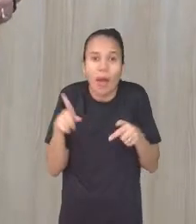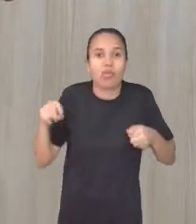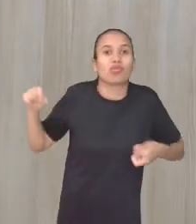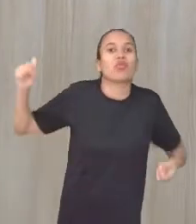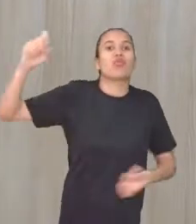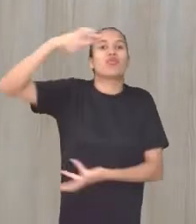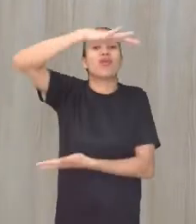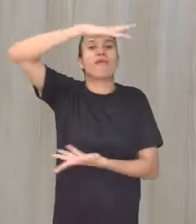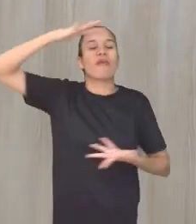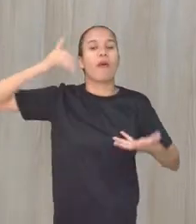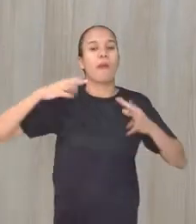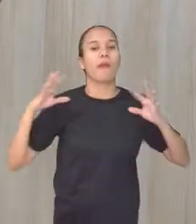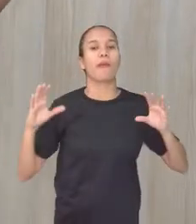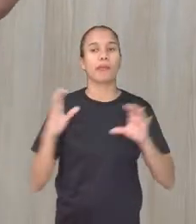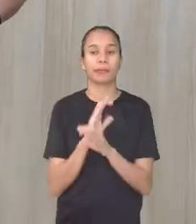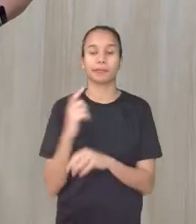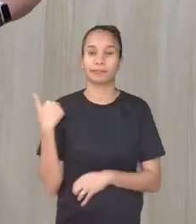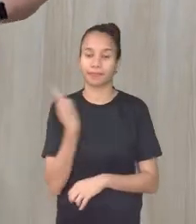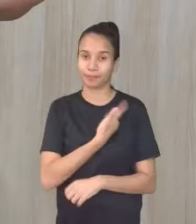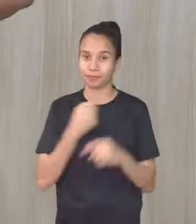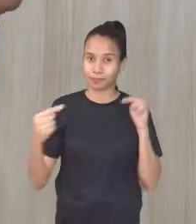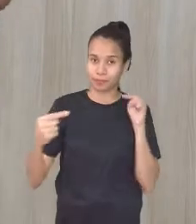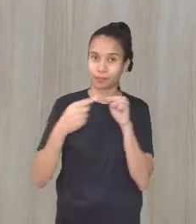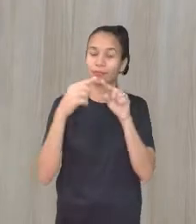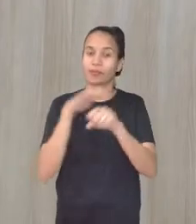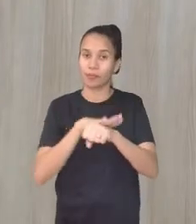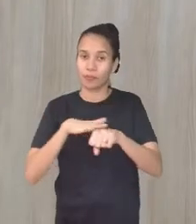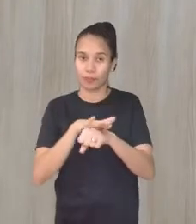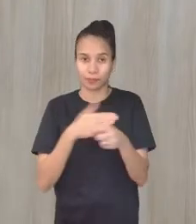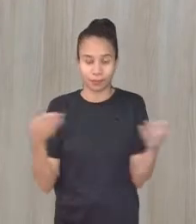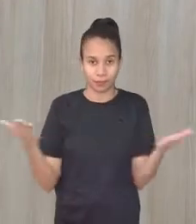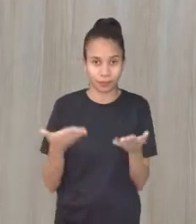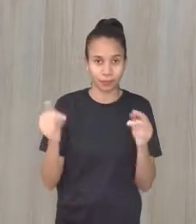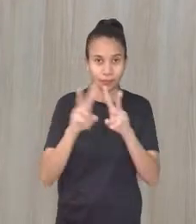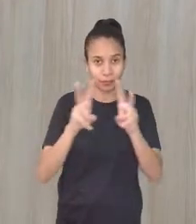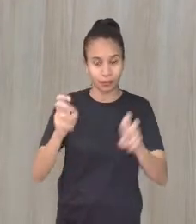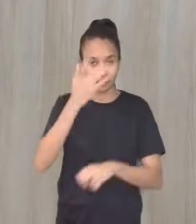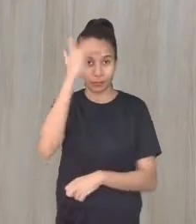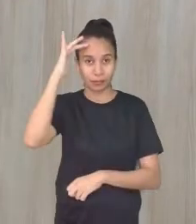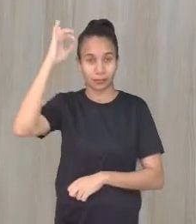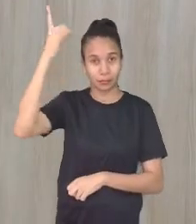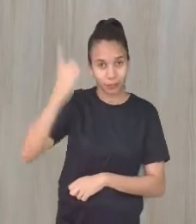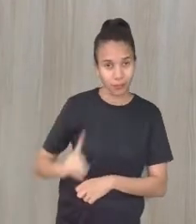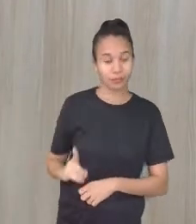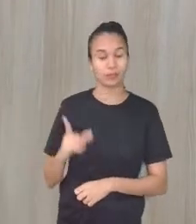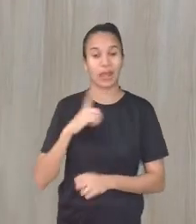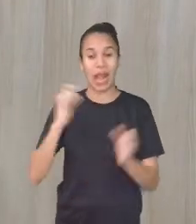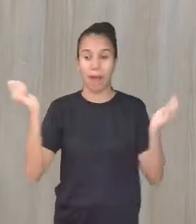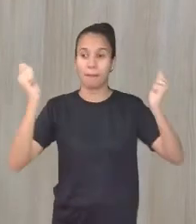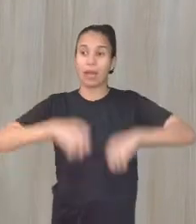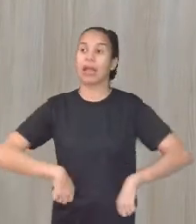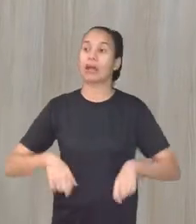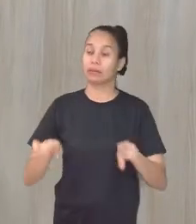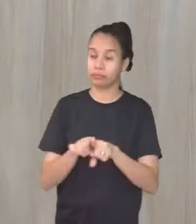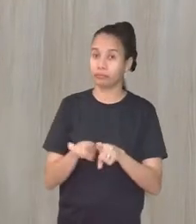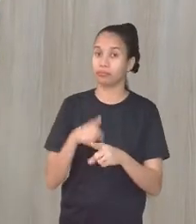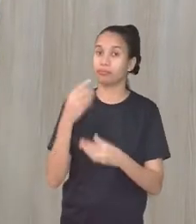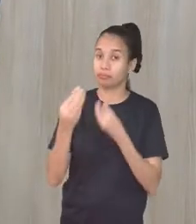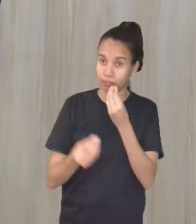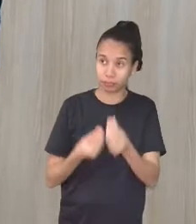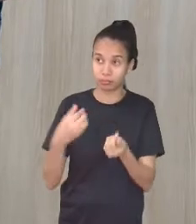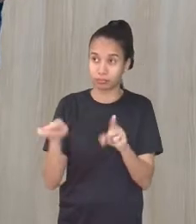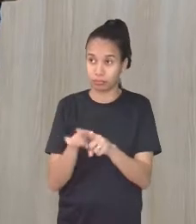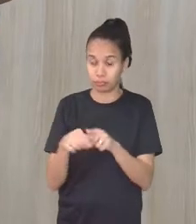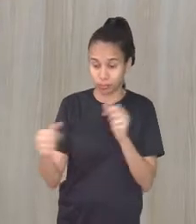Mas, tudo a ver o que a gente vai conversar hoje em relação a pessoas com deficiência, potencialidade, a questão aí também